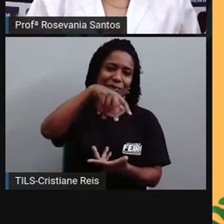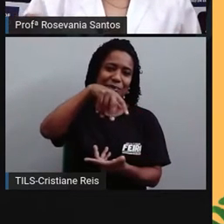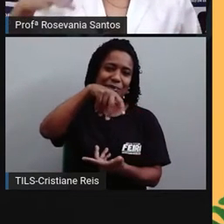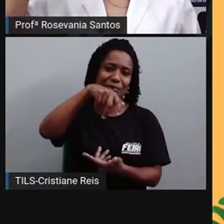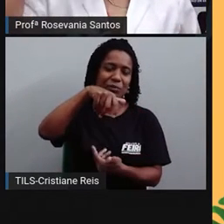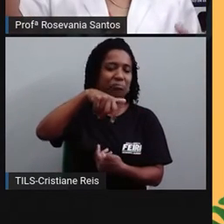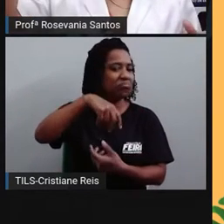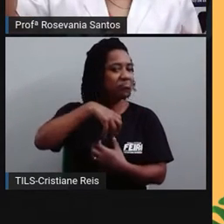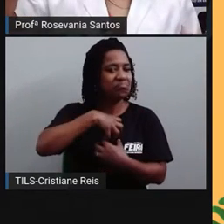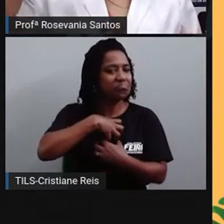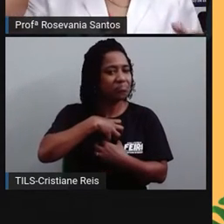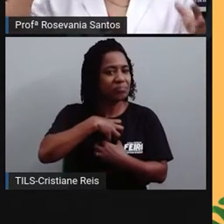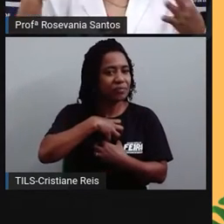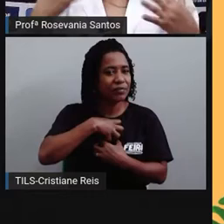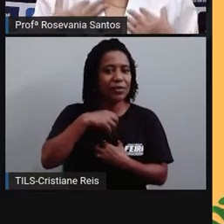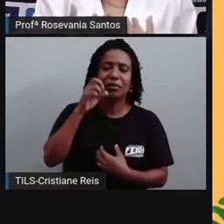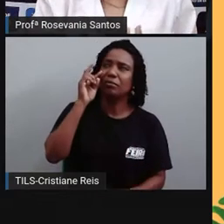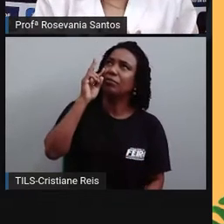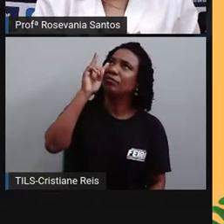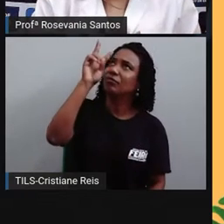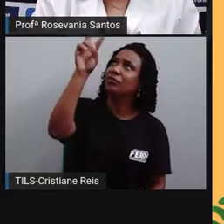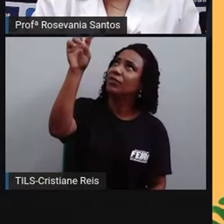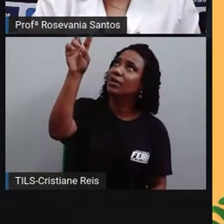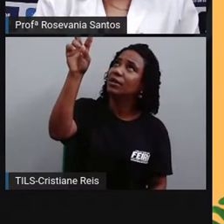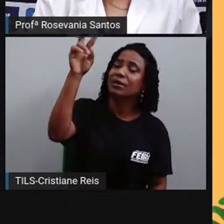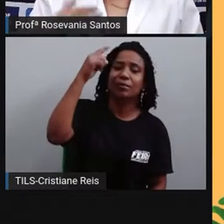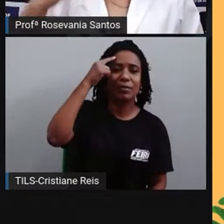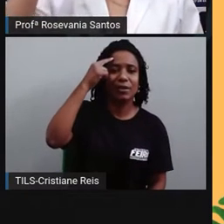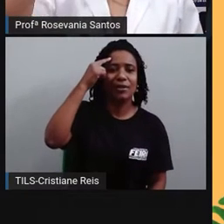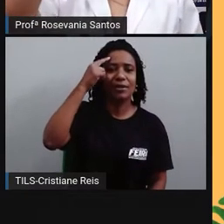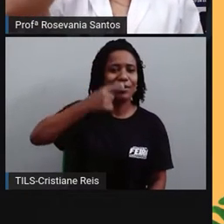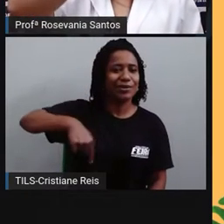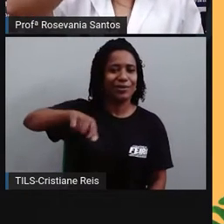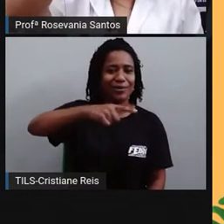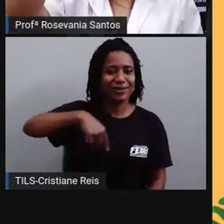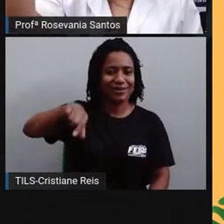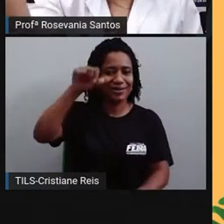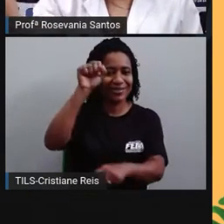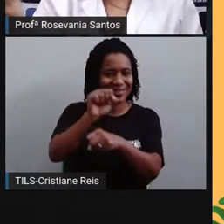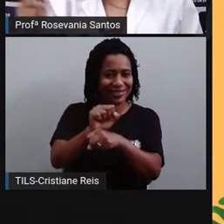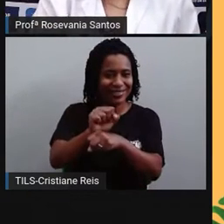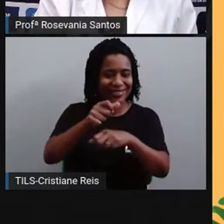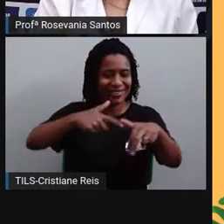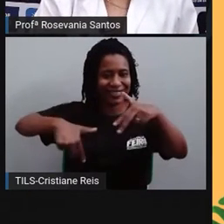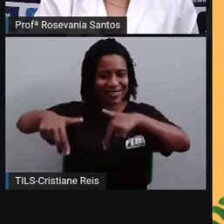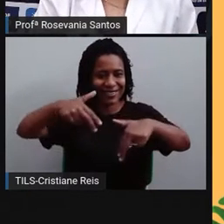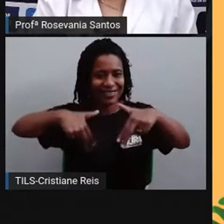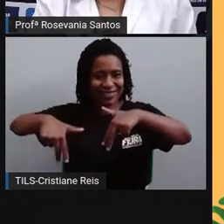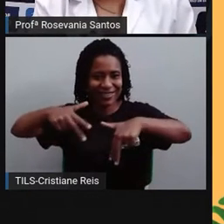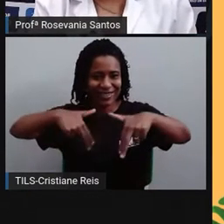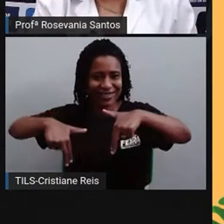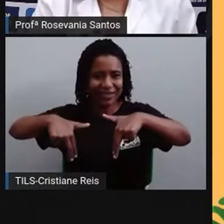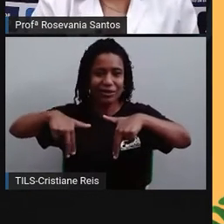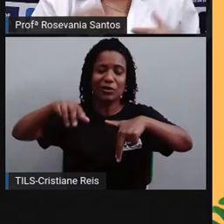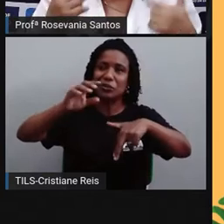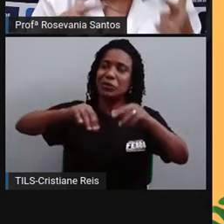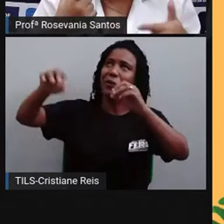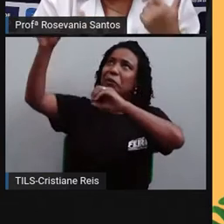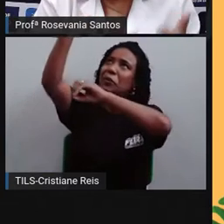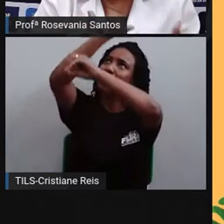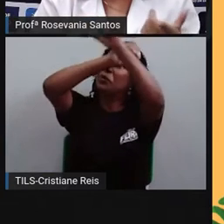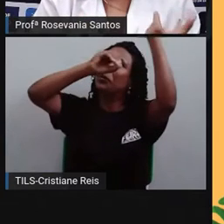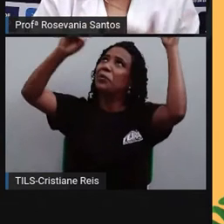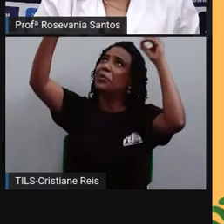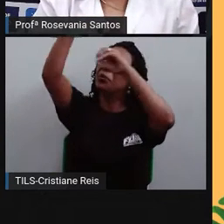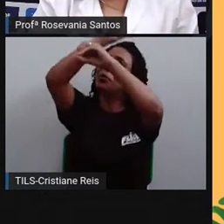Pelo contrário, a gente olha, a gente acha que a gente é que está parado e que as coisas é que estão se movimentando, né? A gente ainda